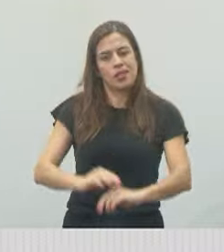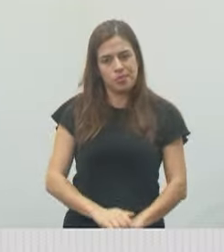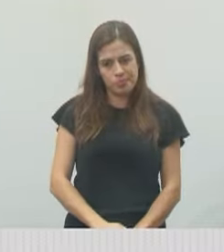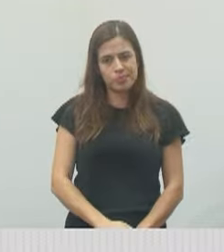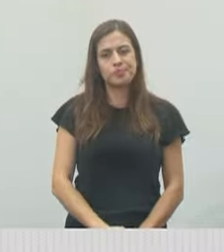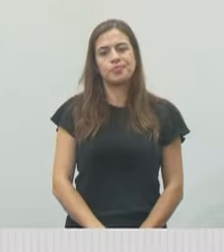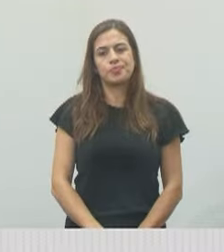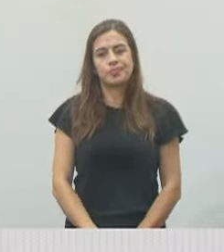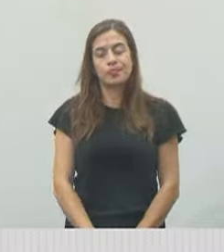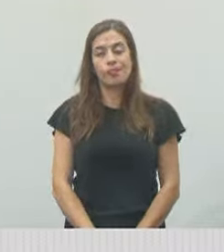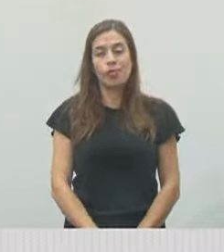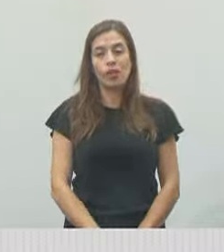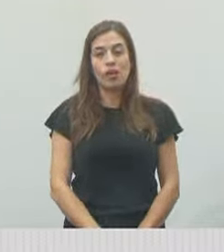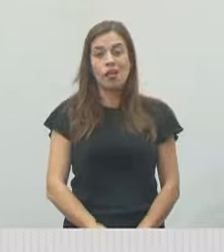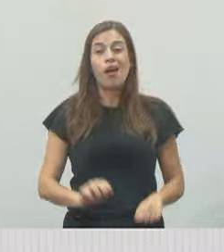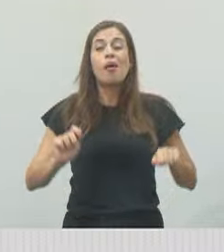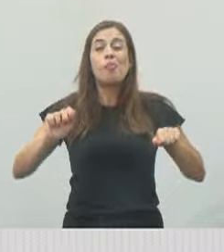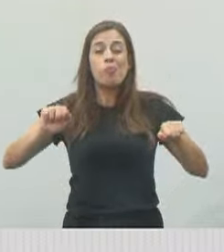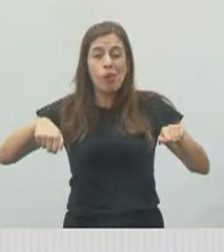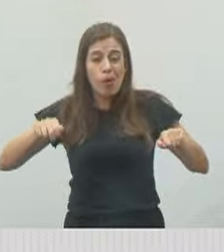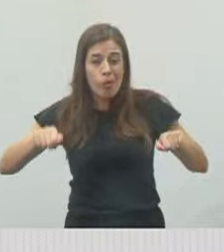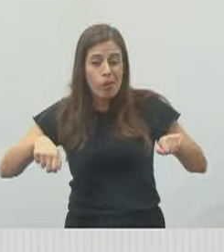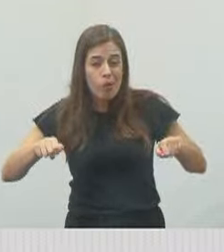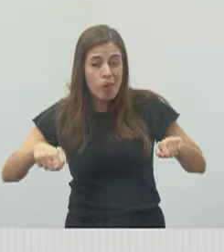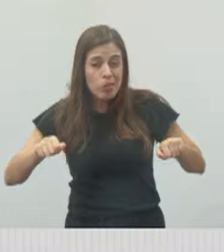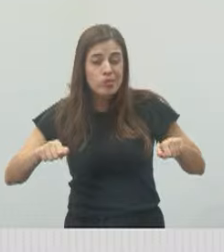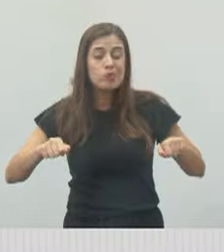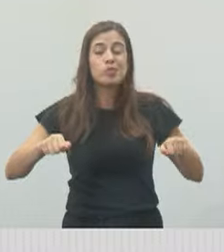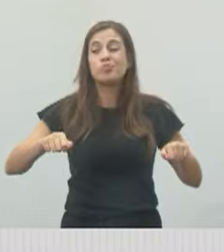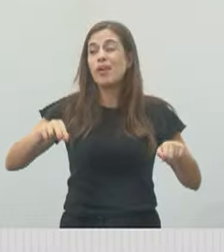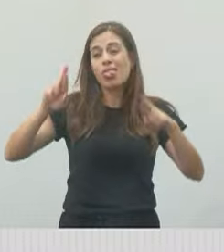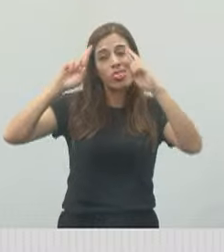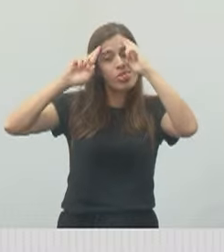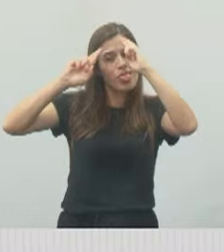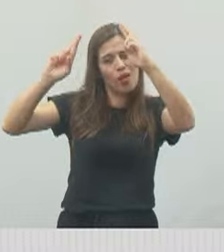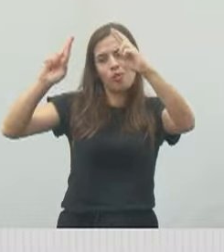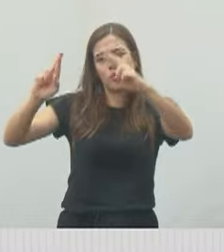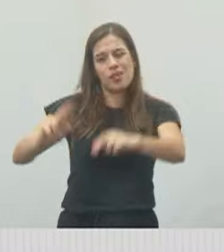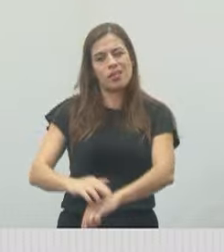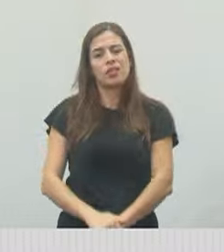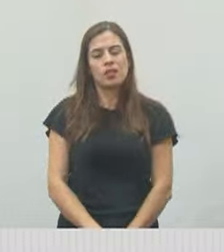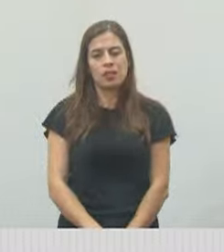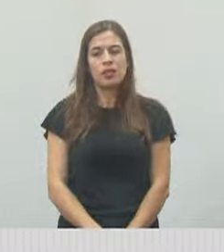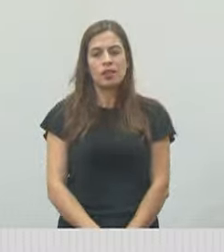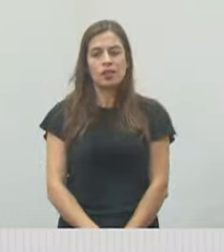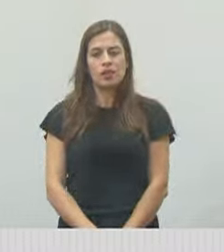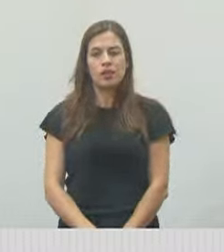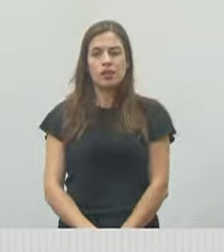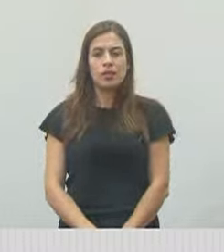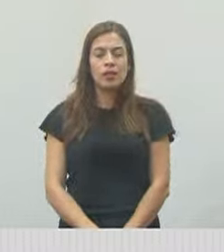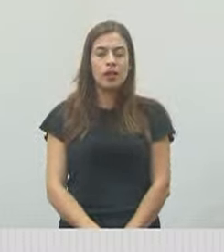dos motoristas, principalmente de moto, que não respeita. Tá bom, pessoal?